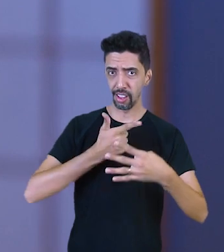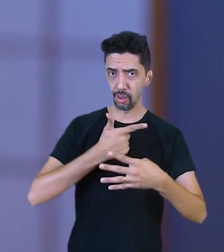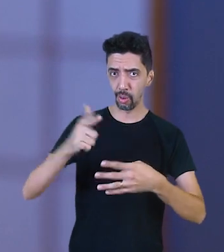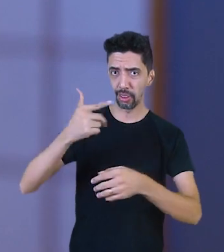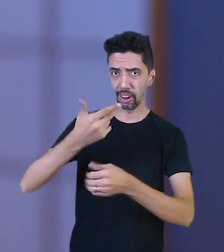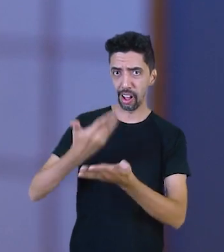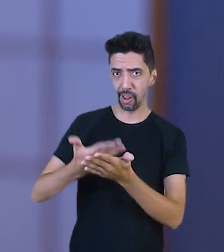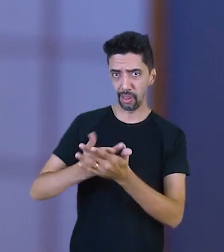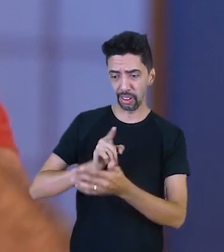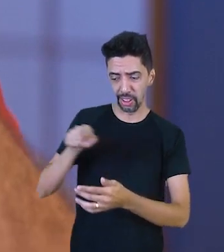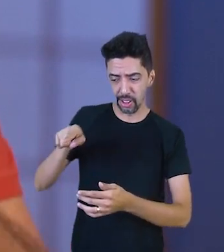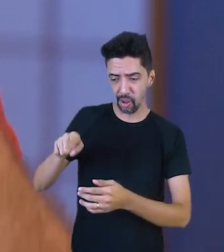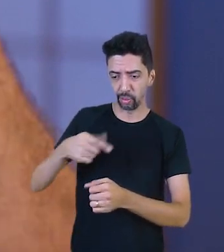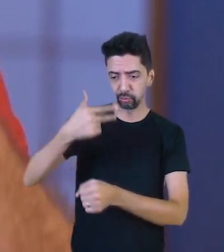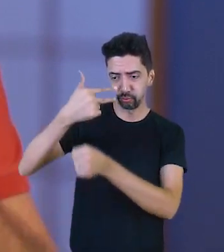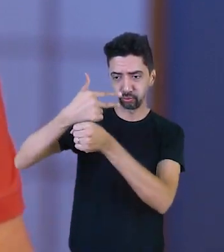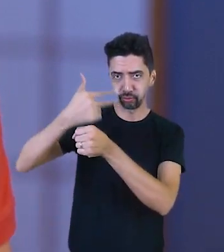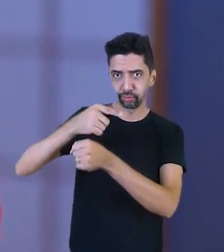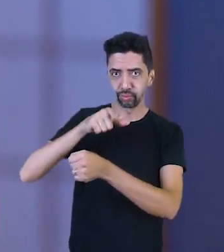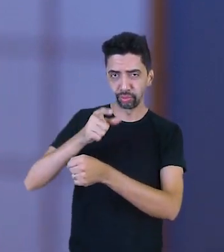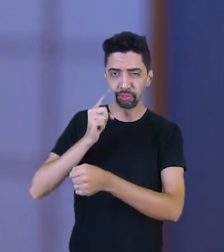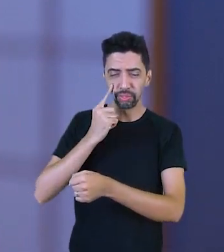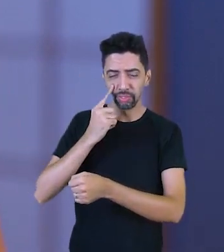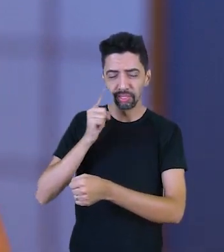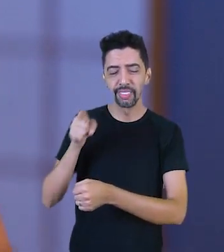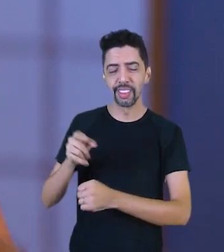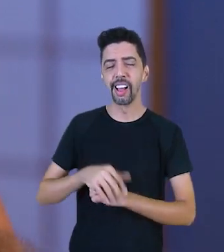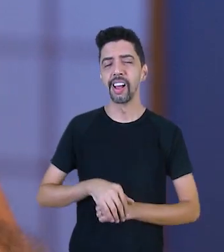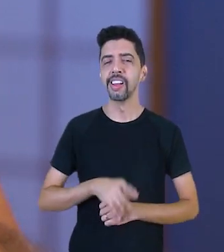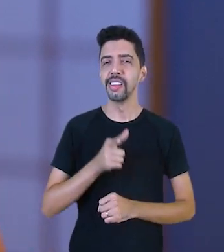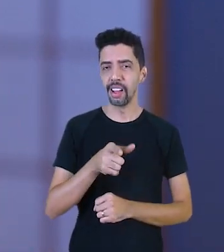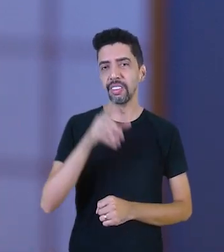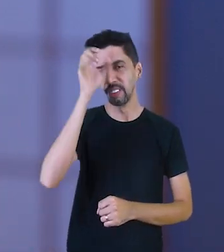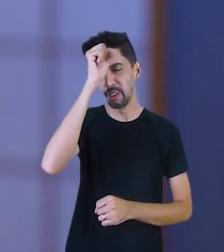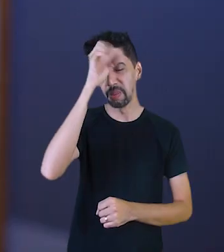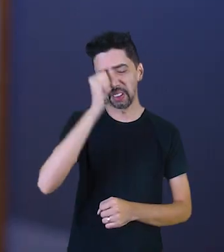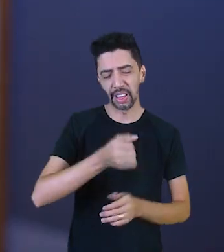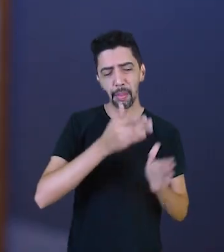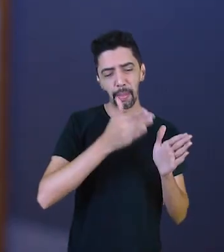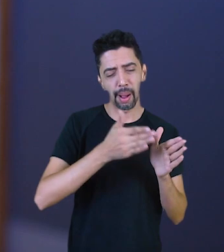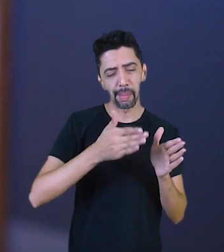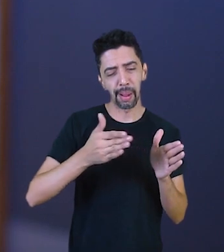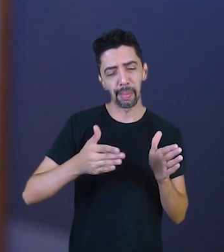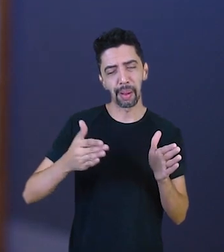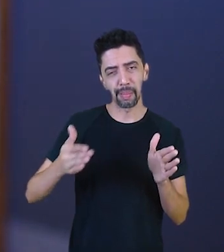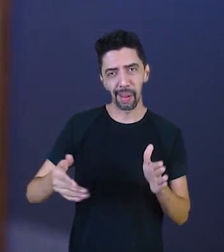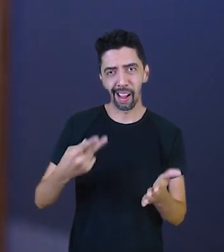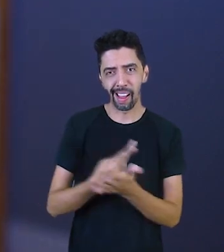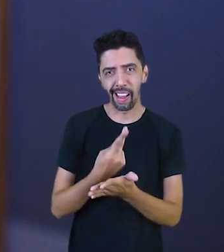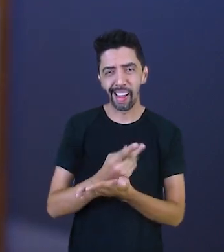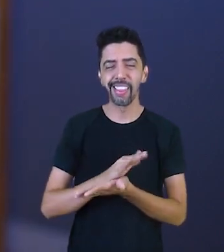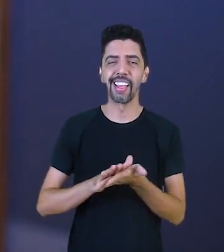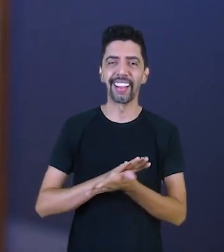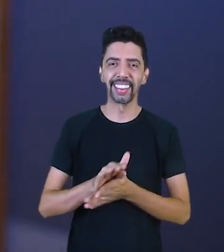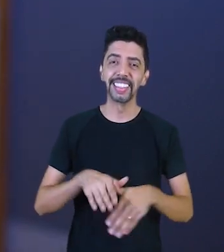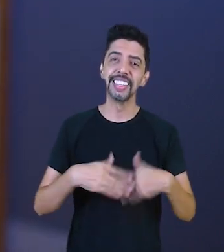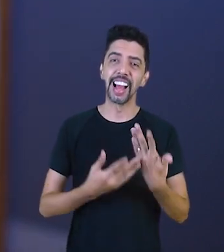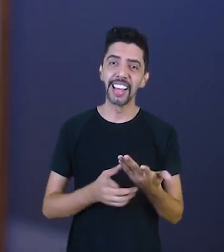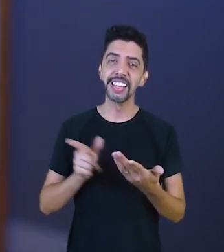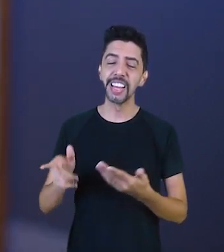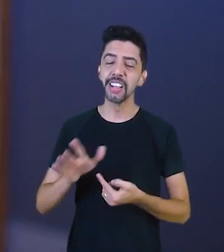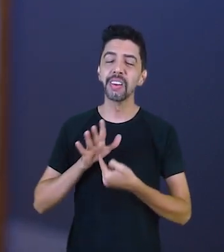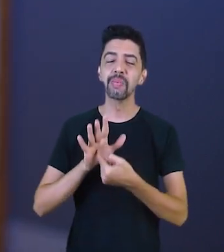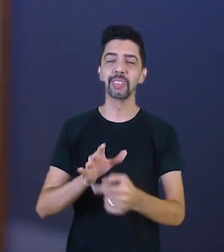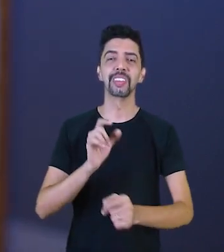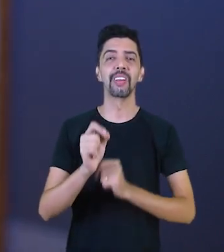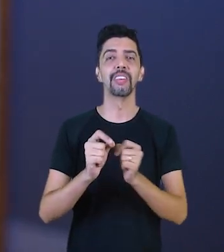possa realmente fazer direitinho e não errar nada. Nesse orçamento financeiro de SOP, eu vou apresentar um